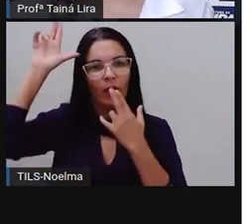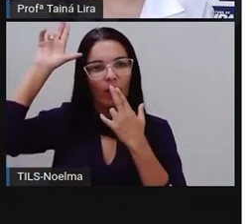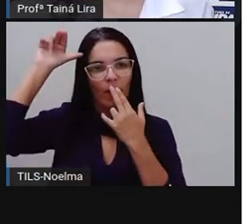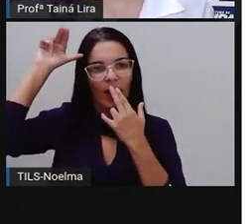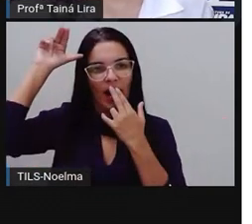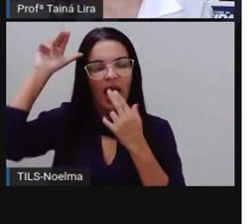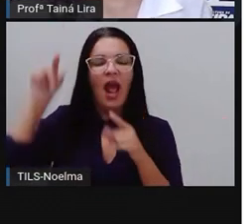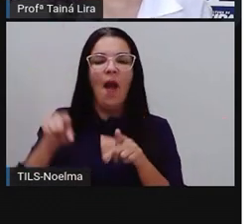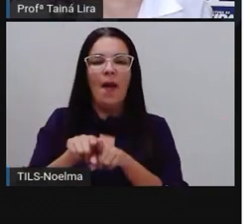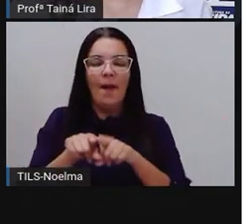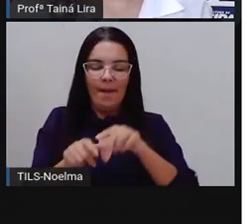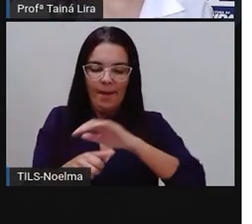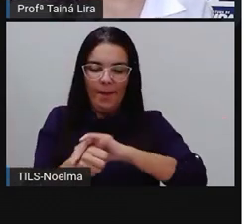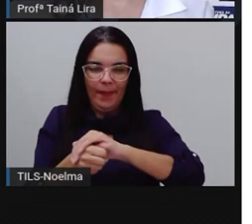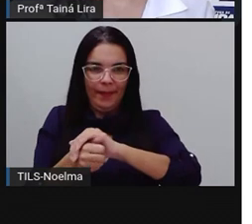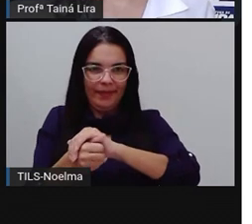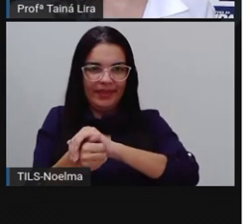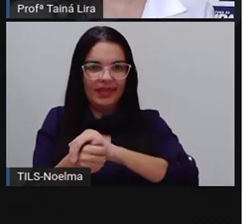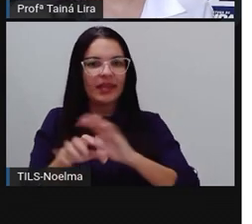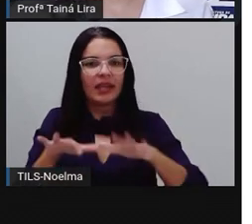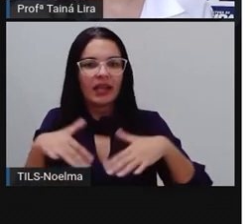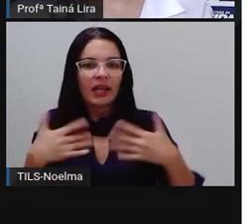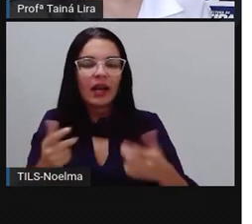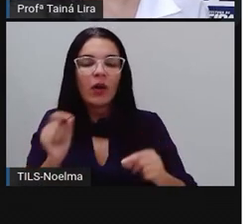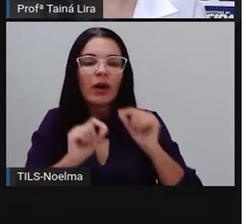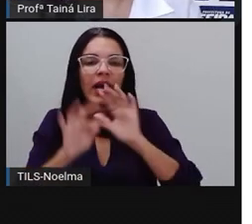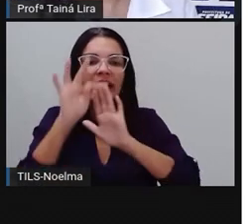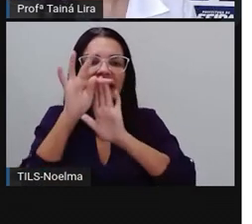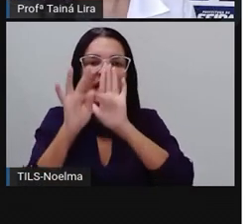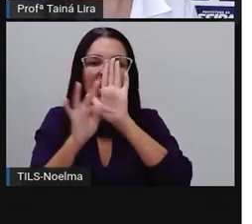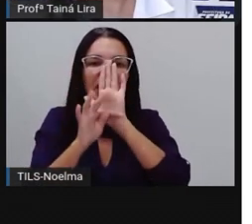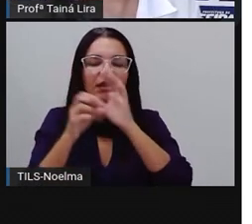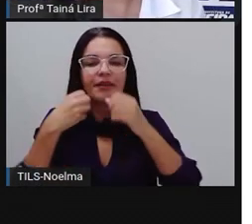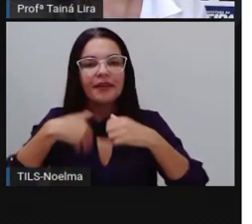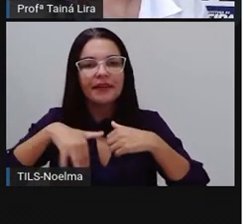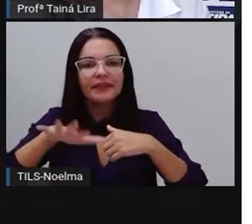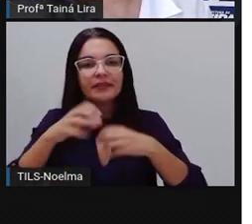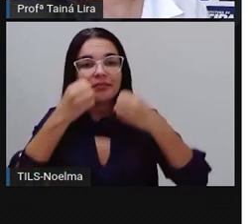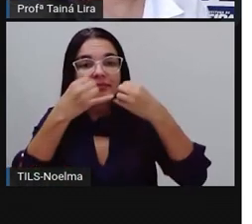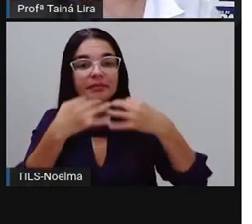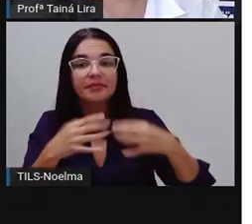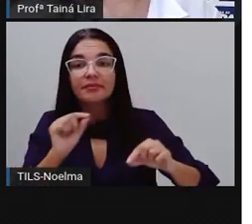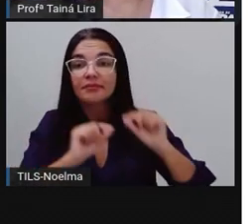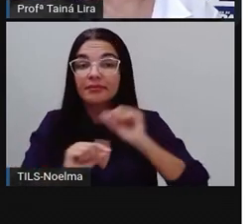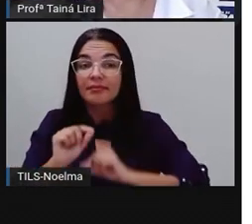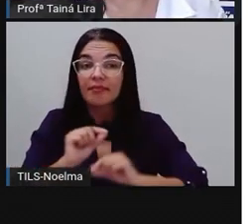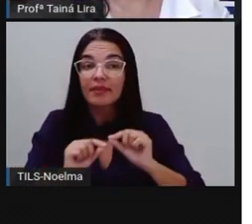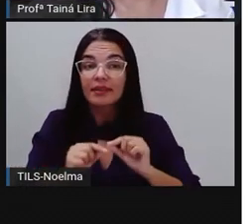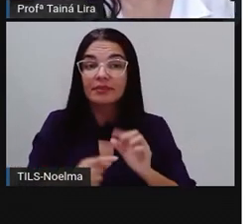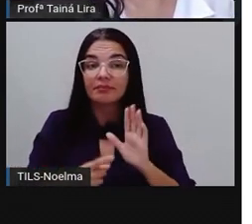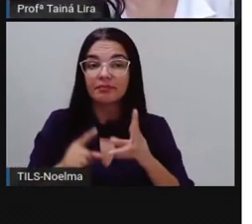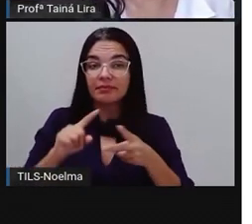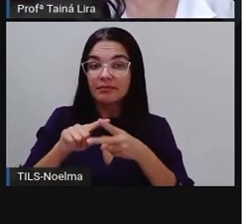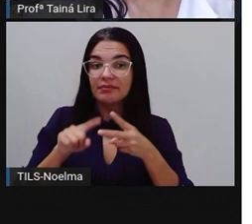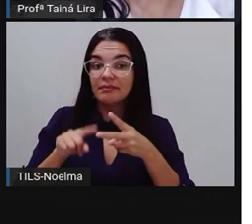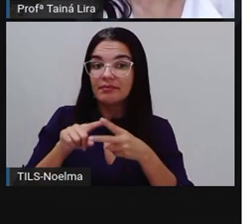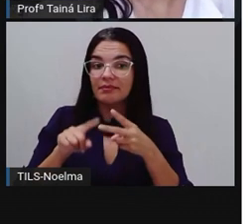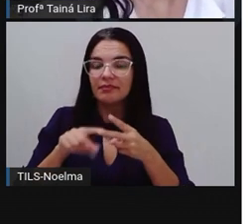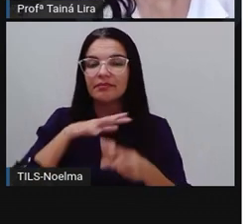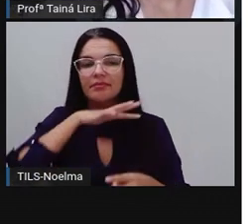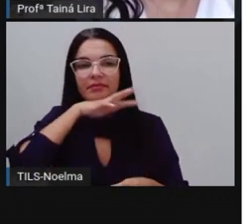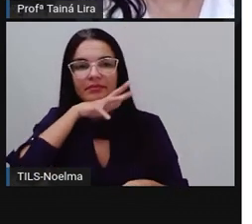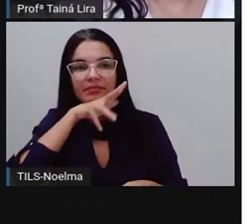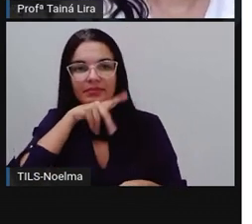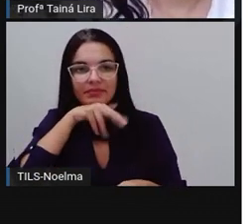fábula, vai falar de uma lebre, né, e uma tartaruga. Observem que nesse texto não apareceu, né,